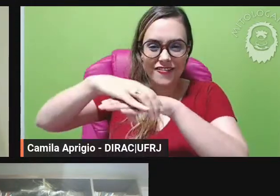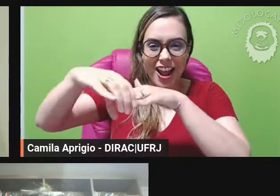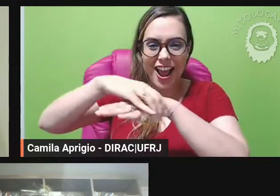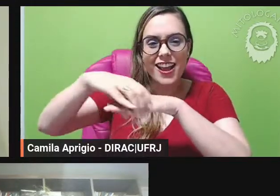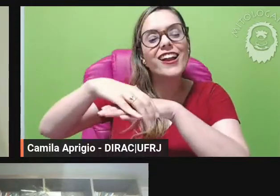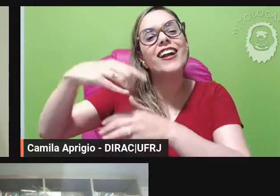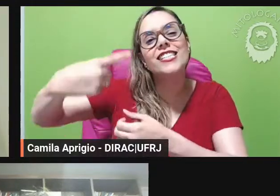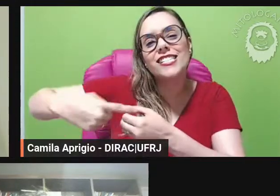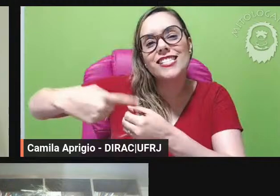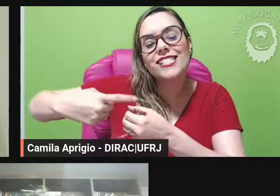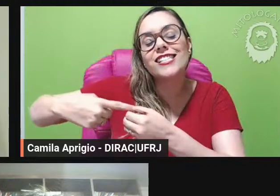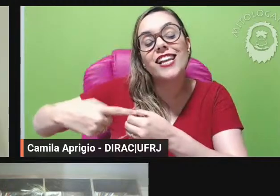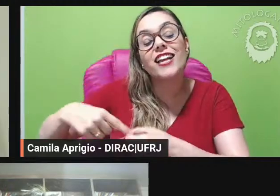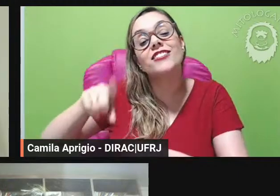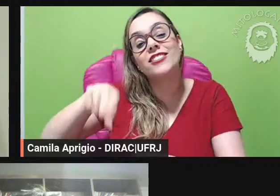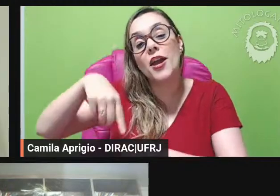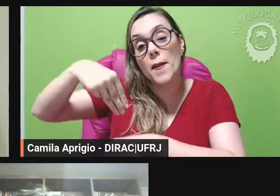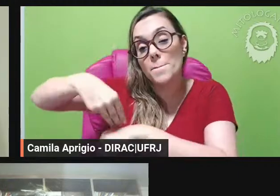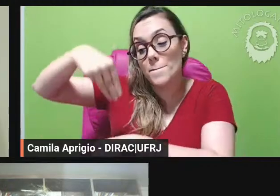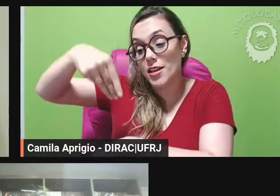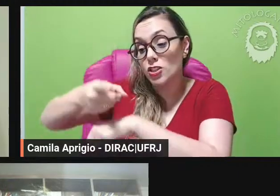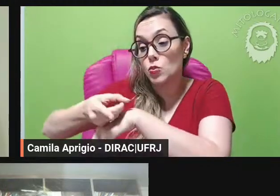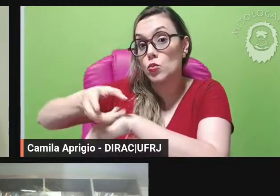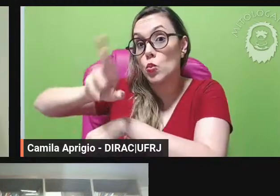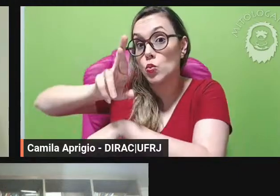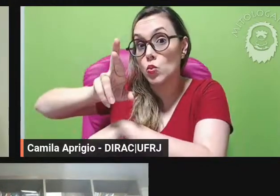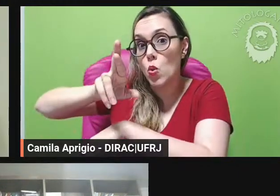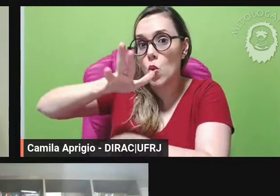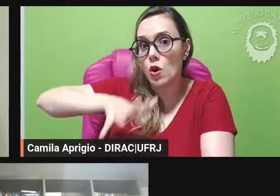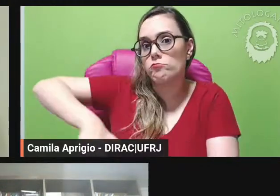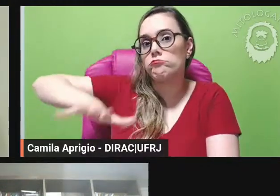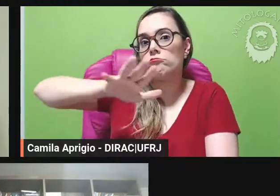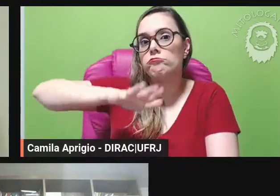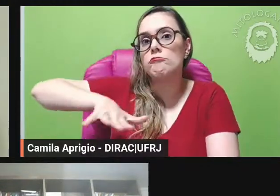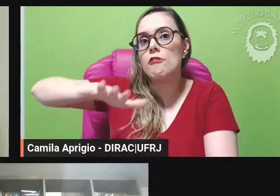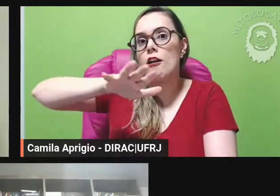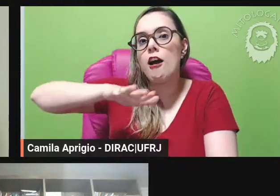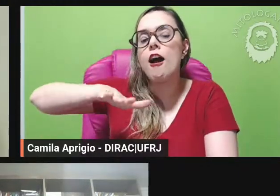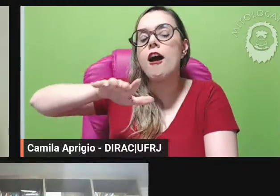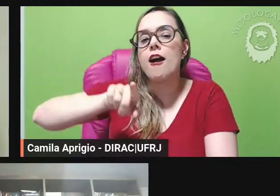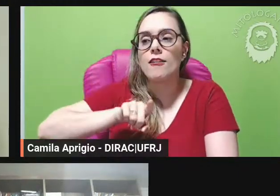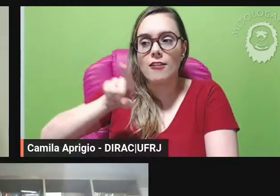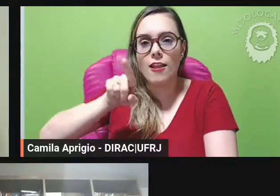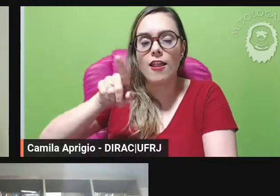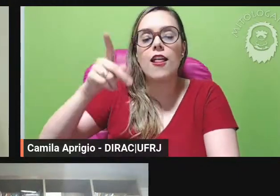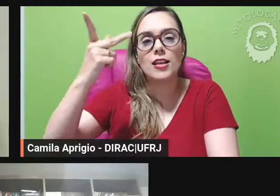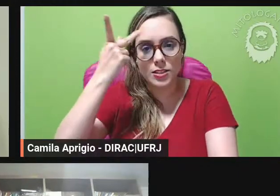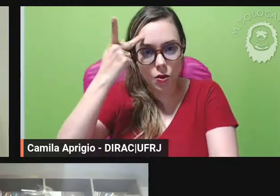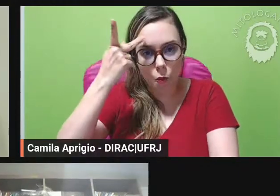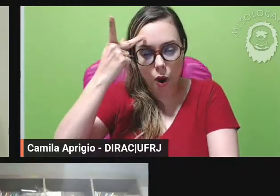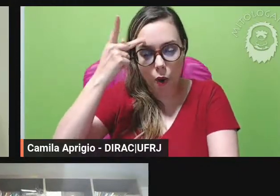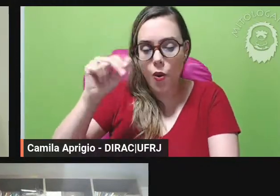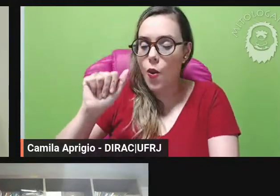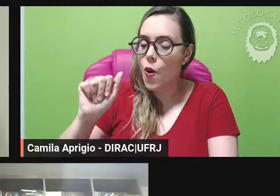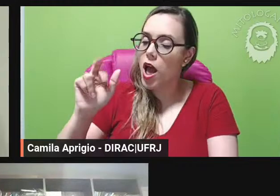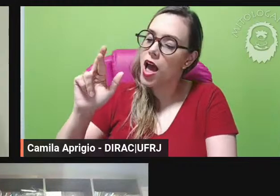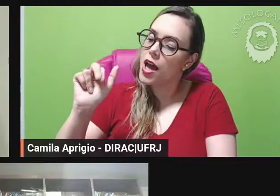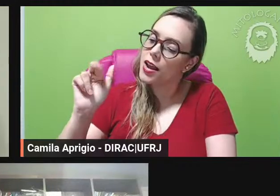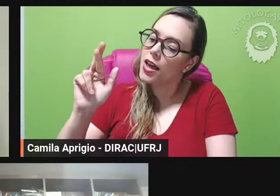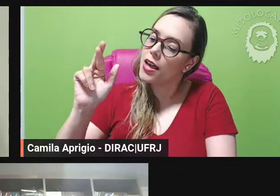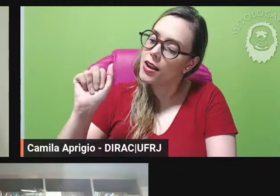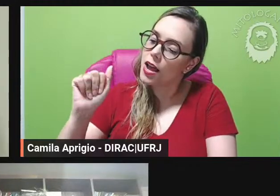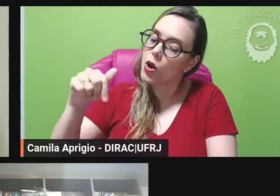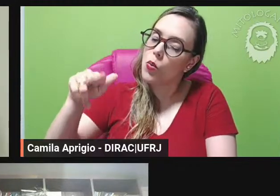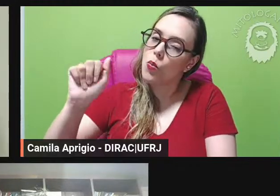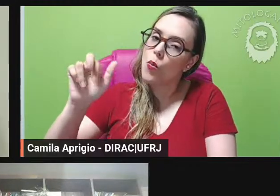estudos literários pela Universidade Estadual Paulista Júlio de Mesquita Filho de Araraquara é graduada em português e grego pela